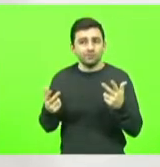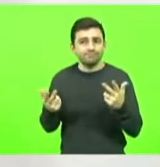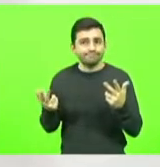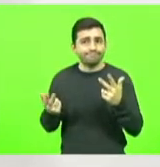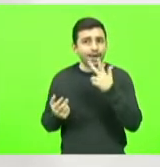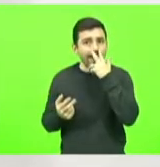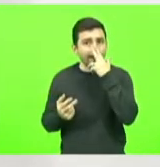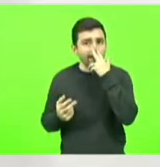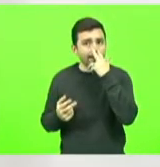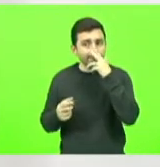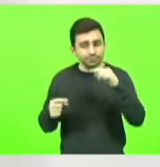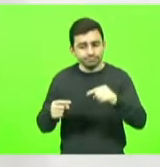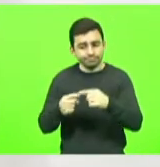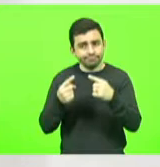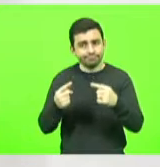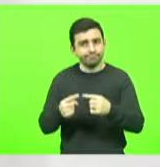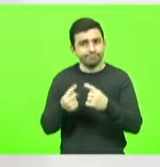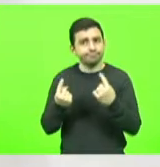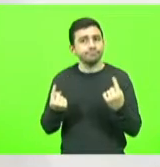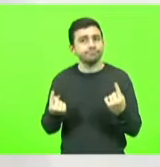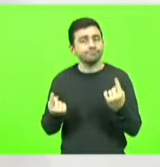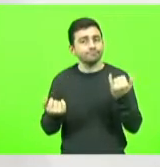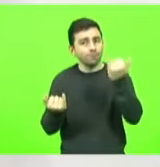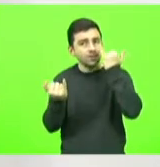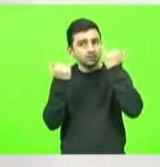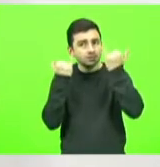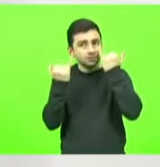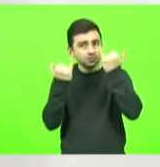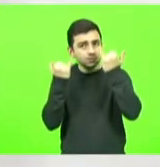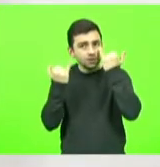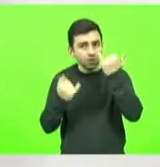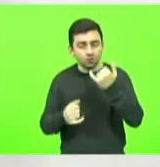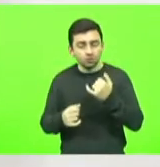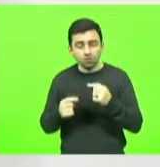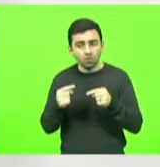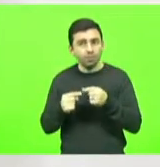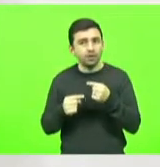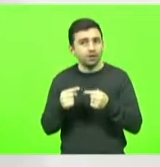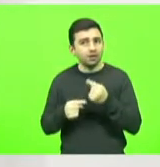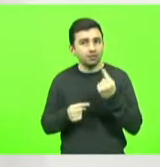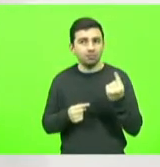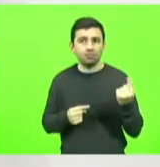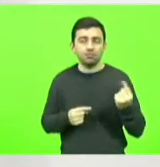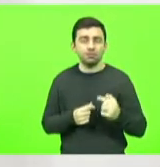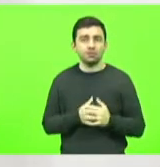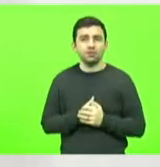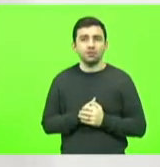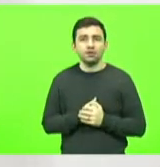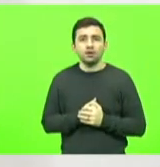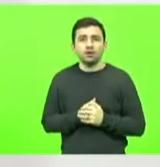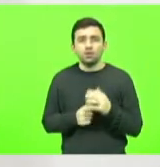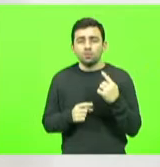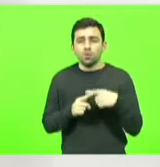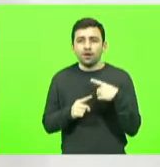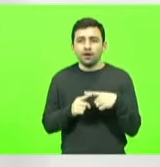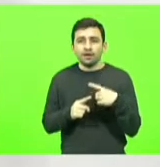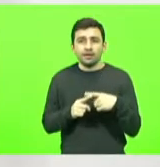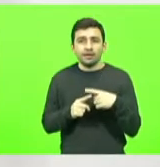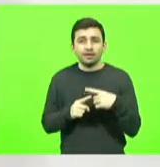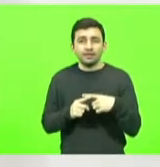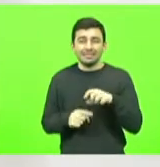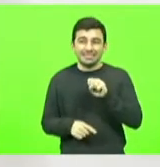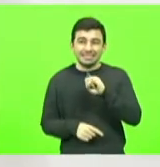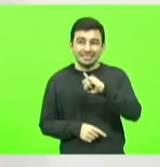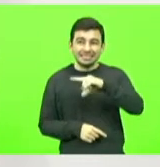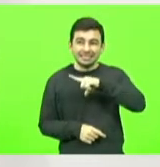convergendo nas informações, não tem convergência melhor, porque se há milhões